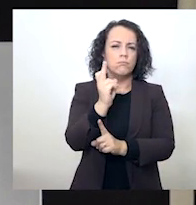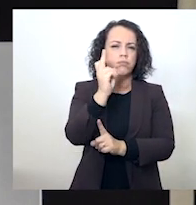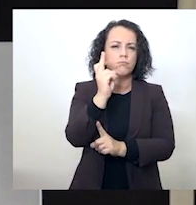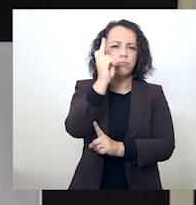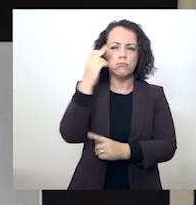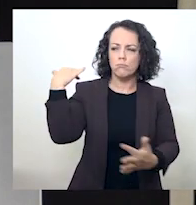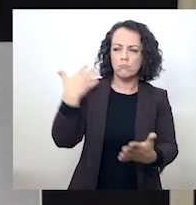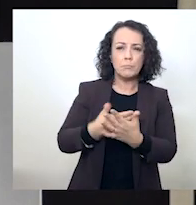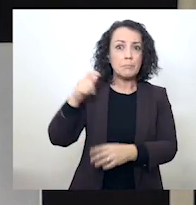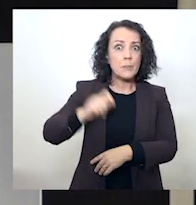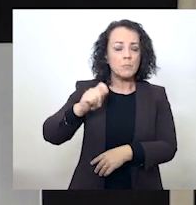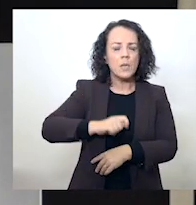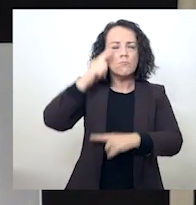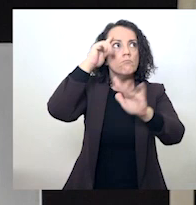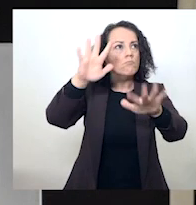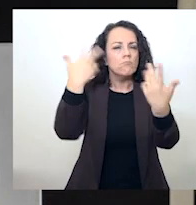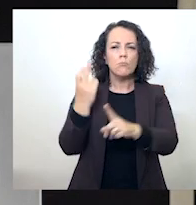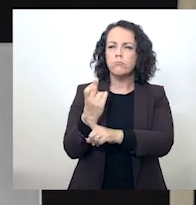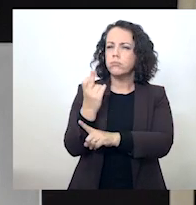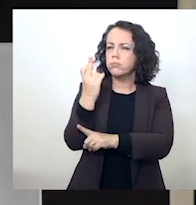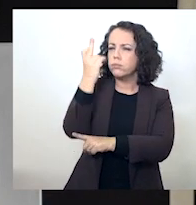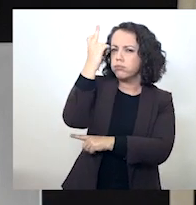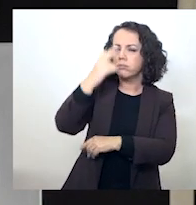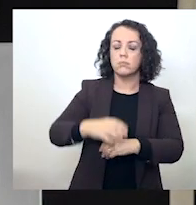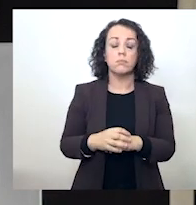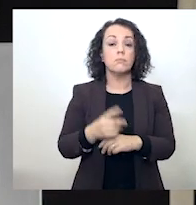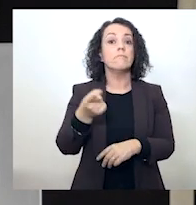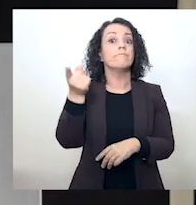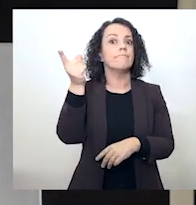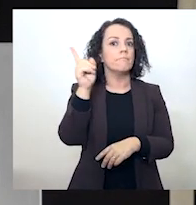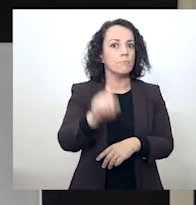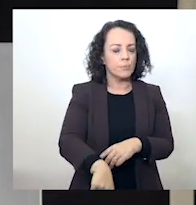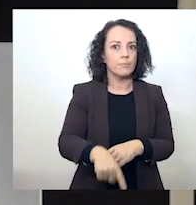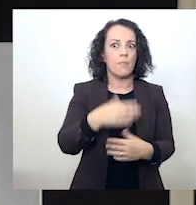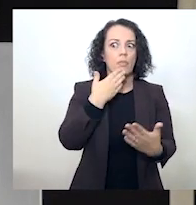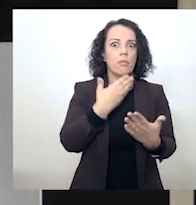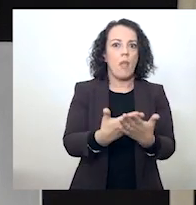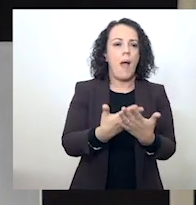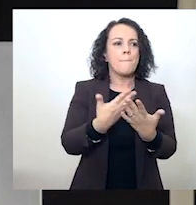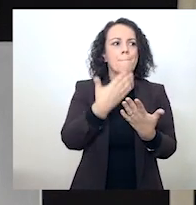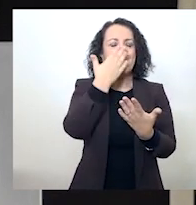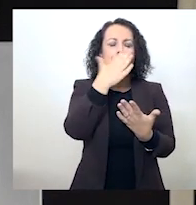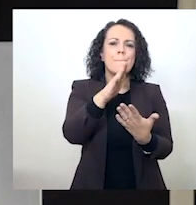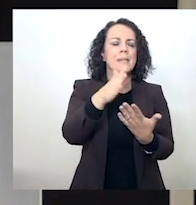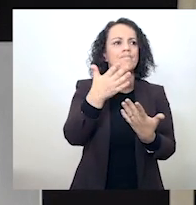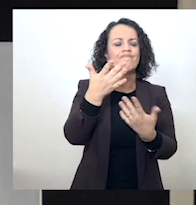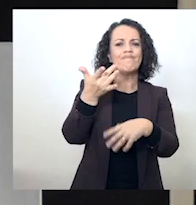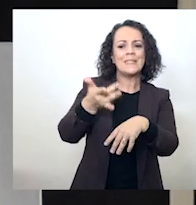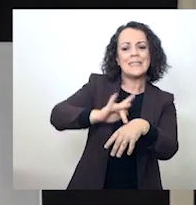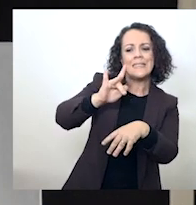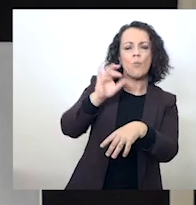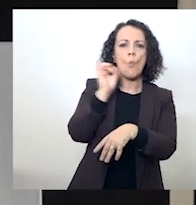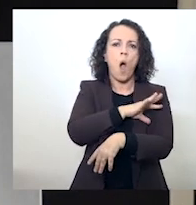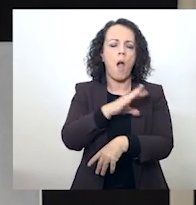inimaginável e com ele cresce a perigosa insensibilidade à vida e à morte,